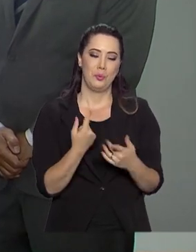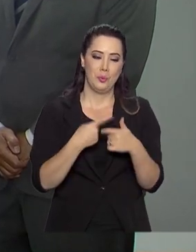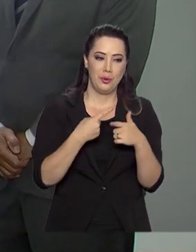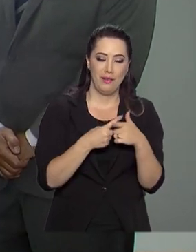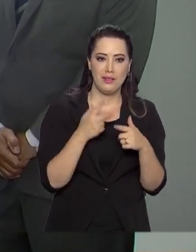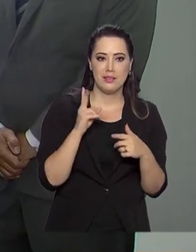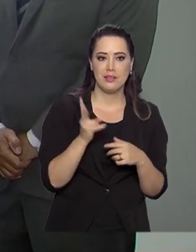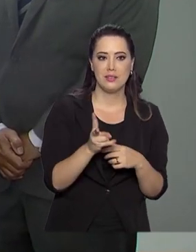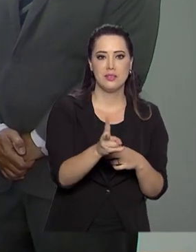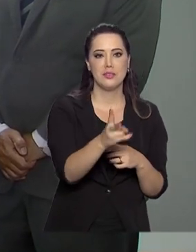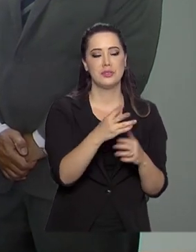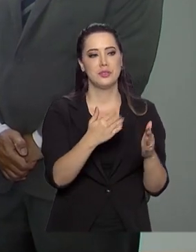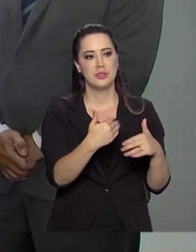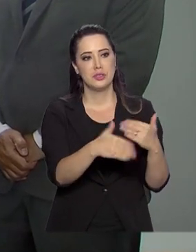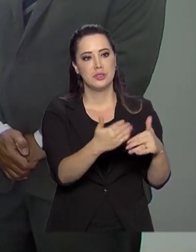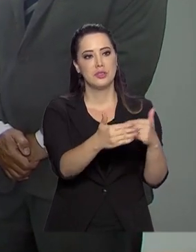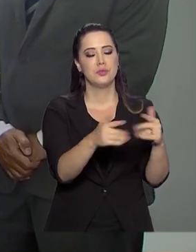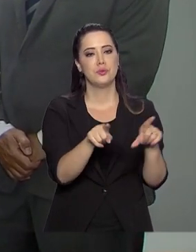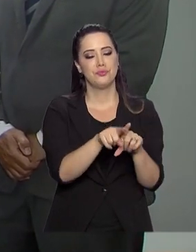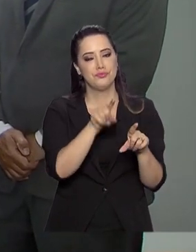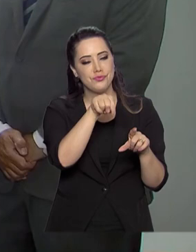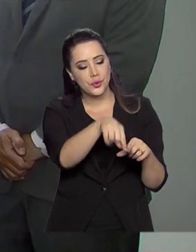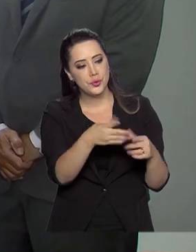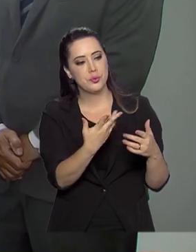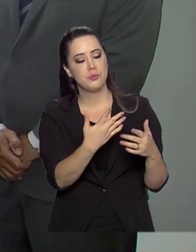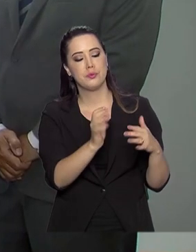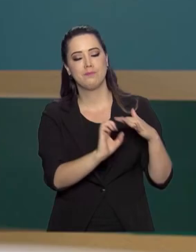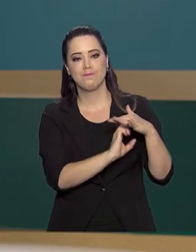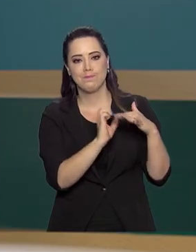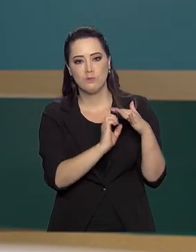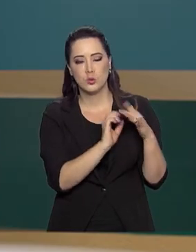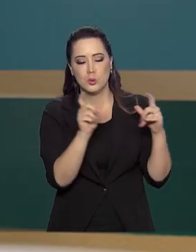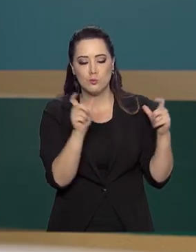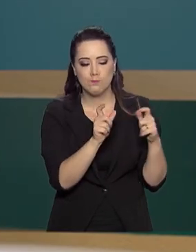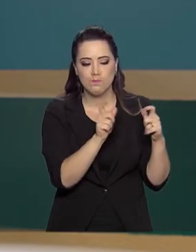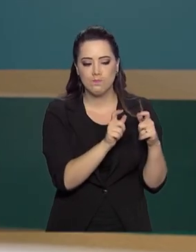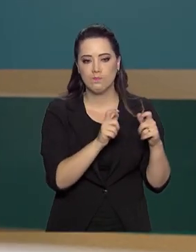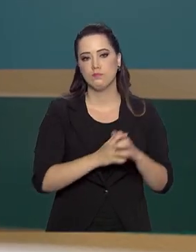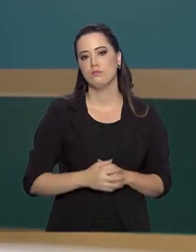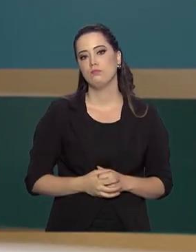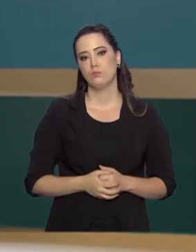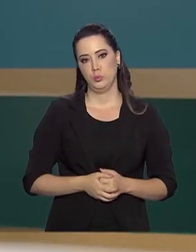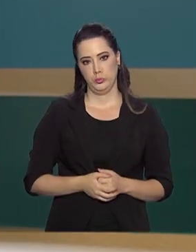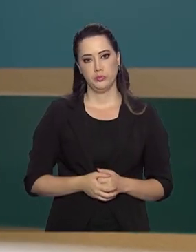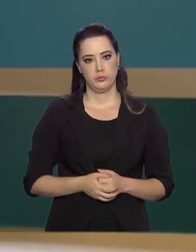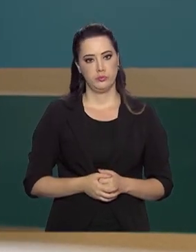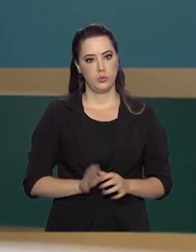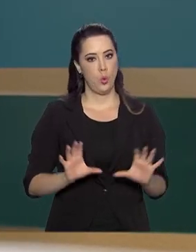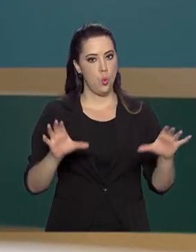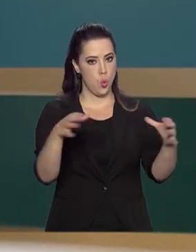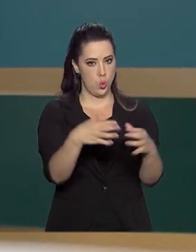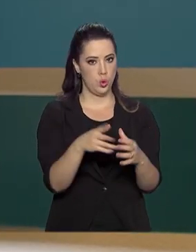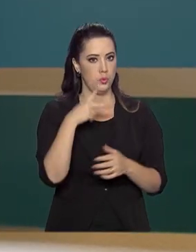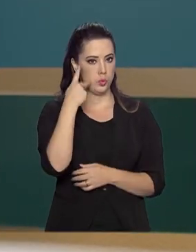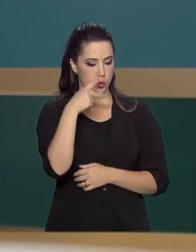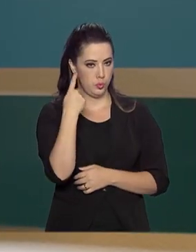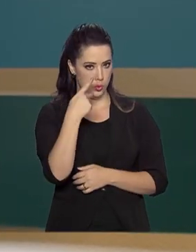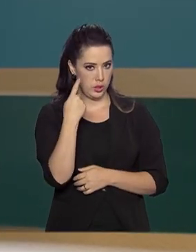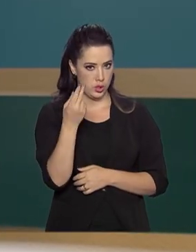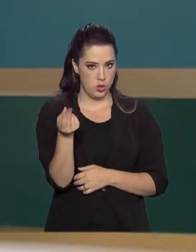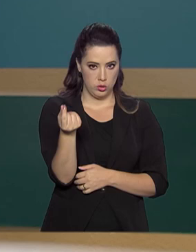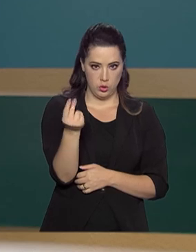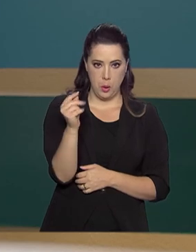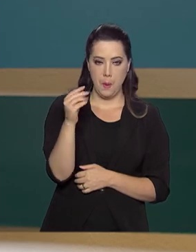tolher o desenvolvimento e o avanço de empresas dessa natureza. O Comitê de Política Monetária do Banco